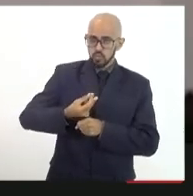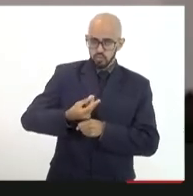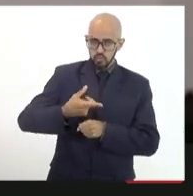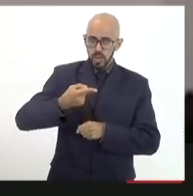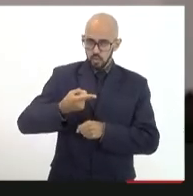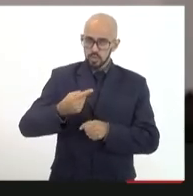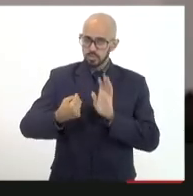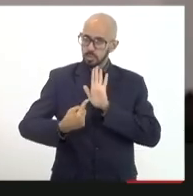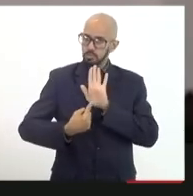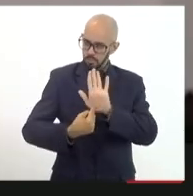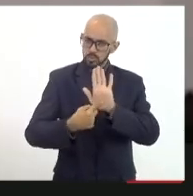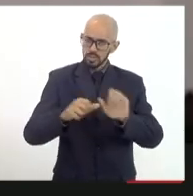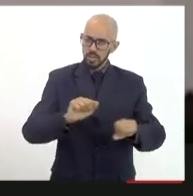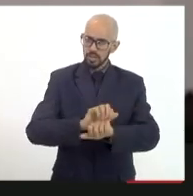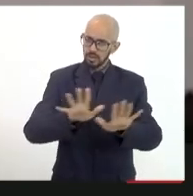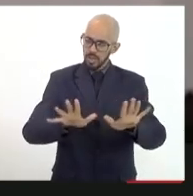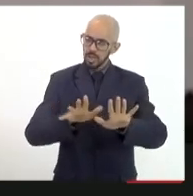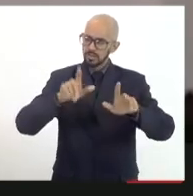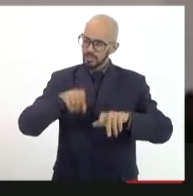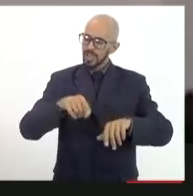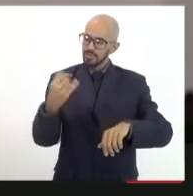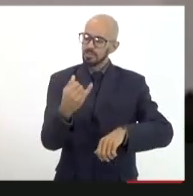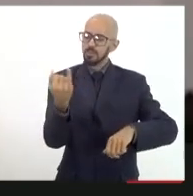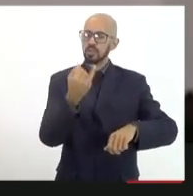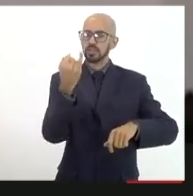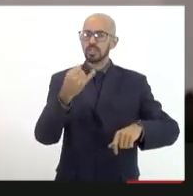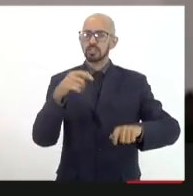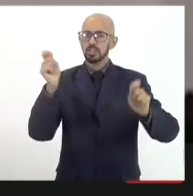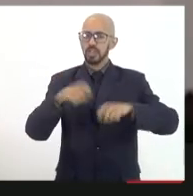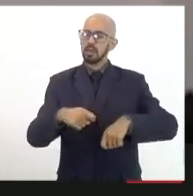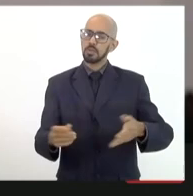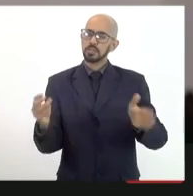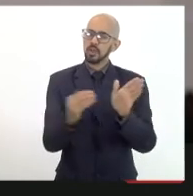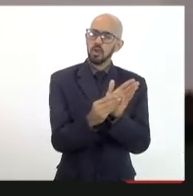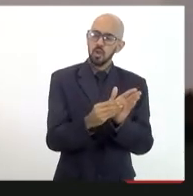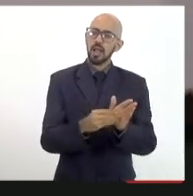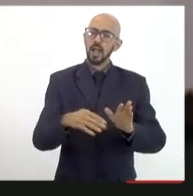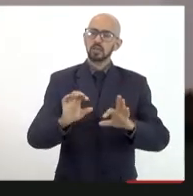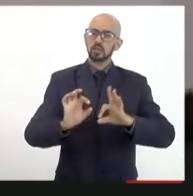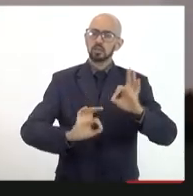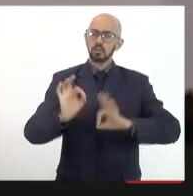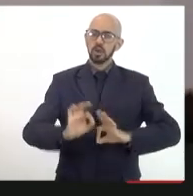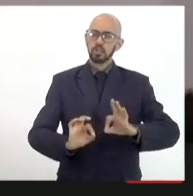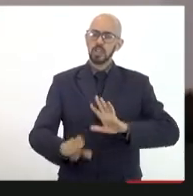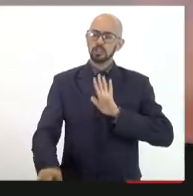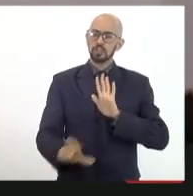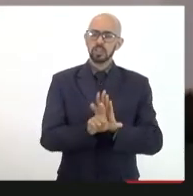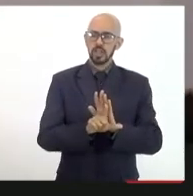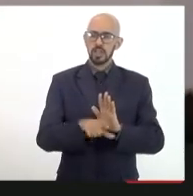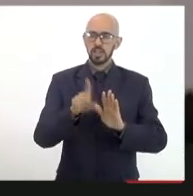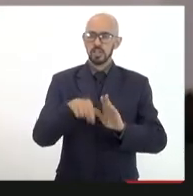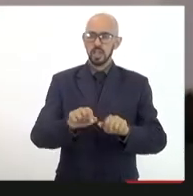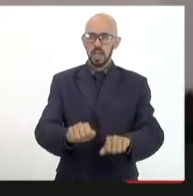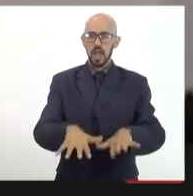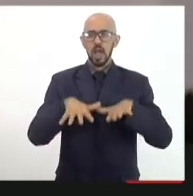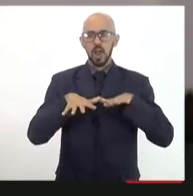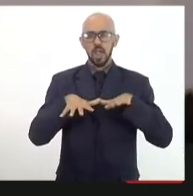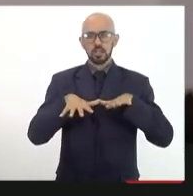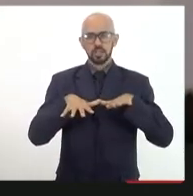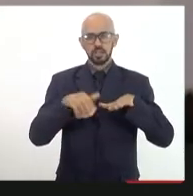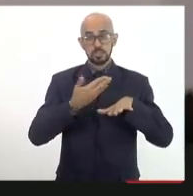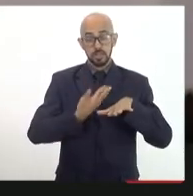diretrizes que também são questões importantes que podem ser incluídas no projeto de lei audiência pública semestral na alerje